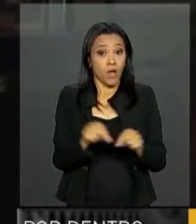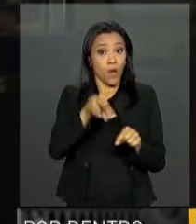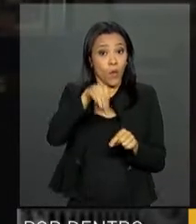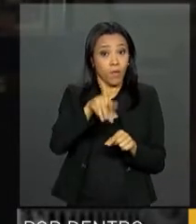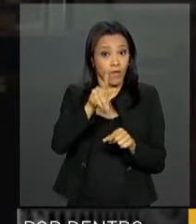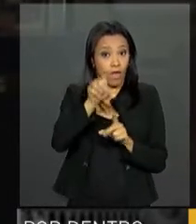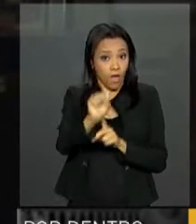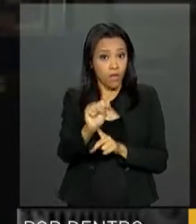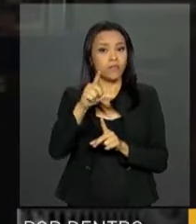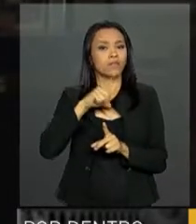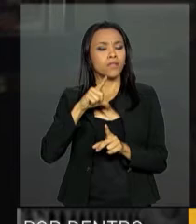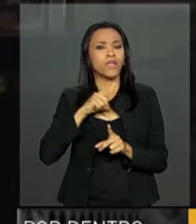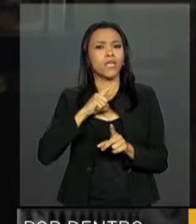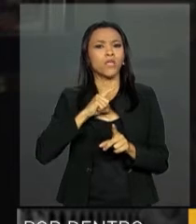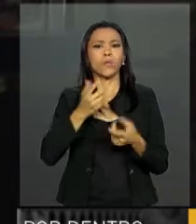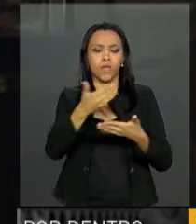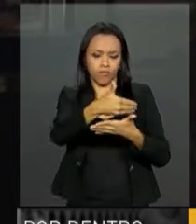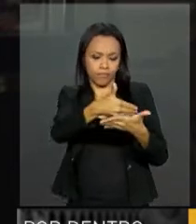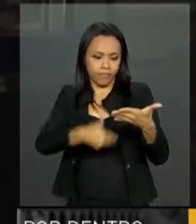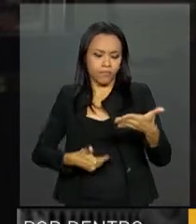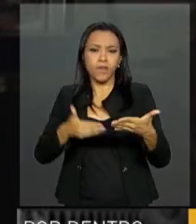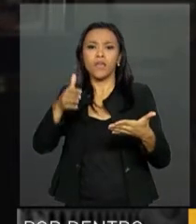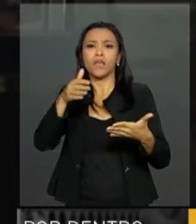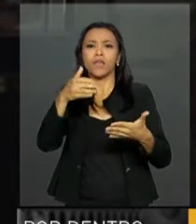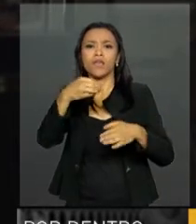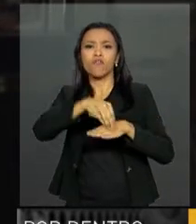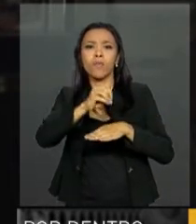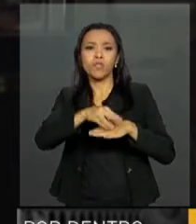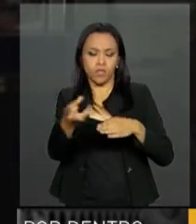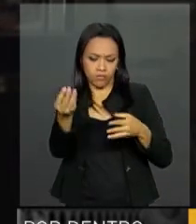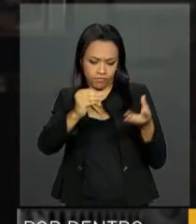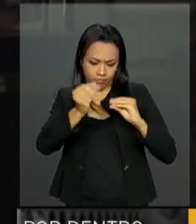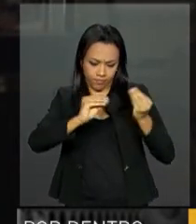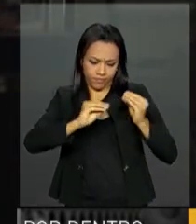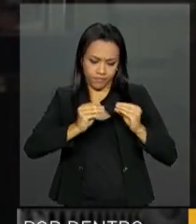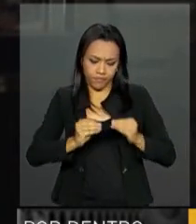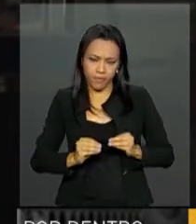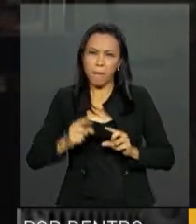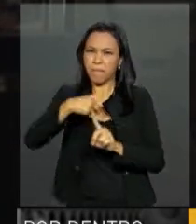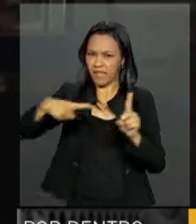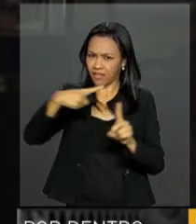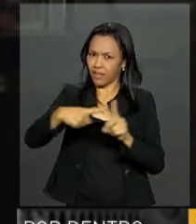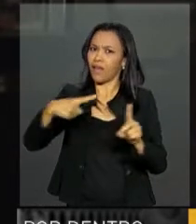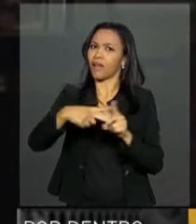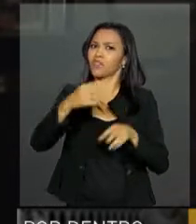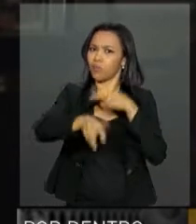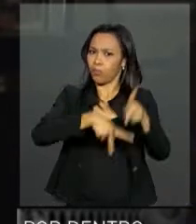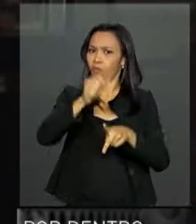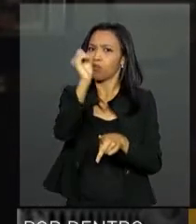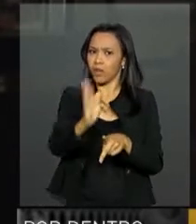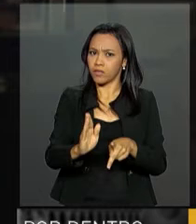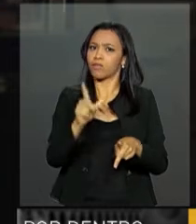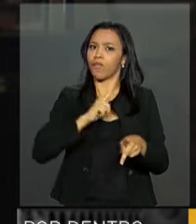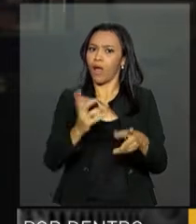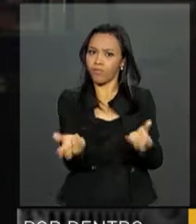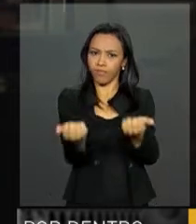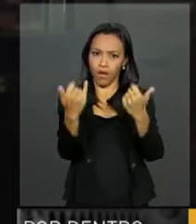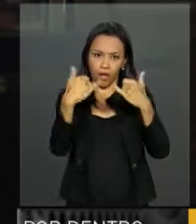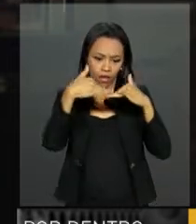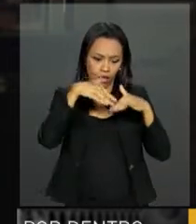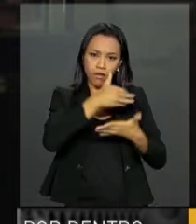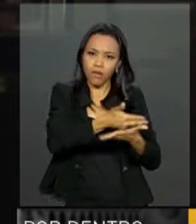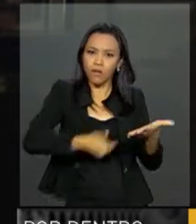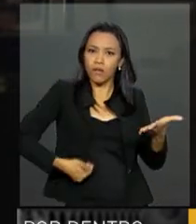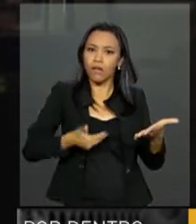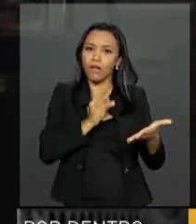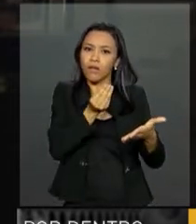cadastro, que é o Cadastro Único, que hoje comporta praticamente a metade da população brasileira. Está cadastrada no Cade Unido. São as famílias